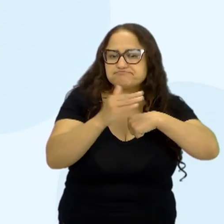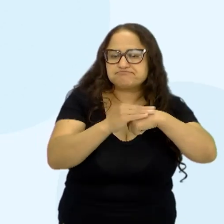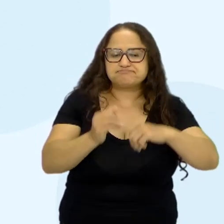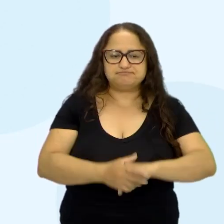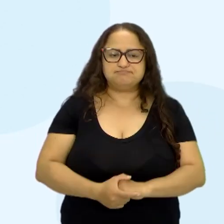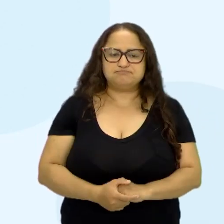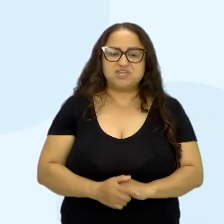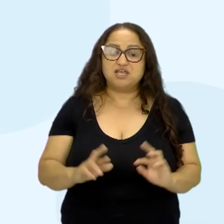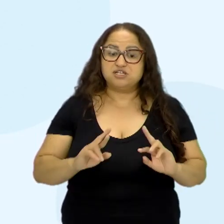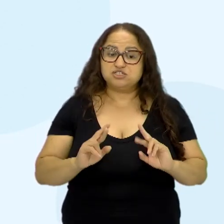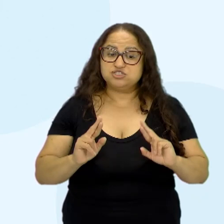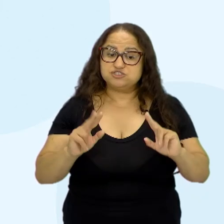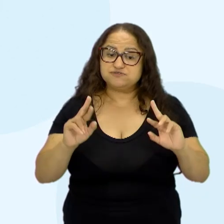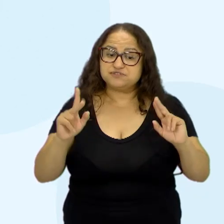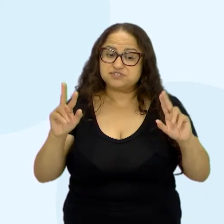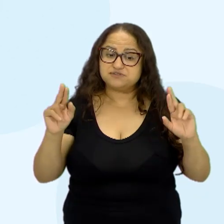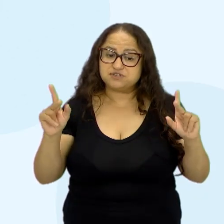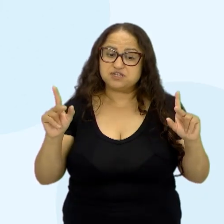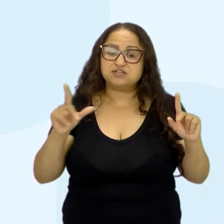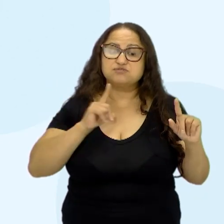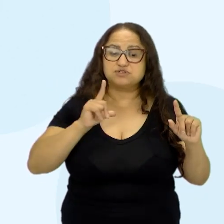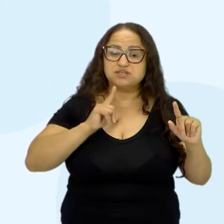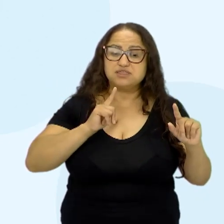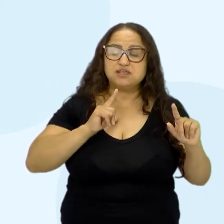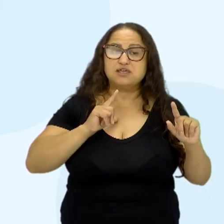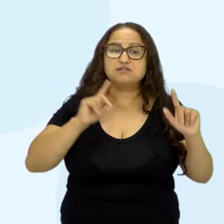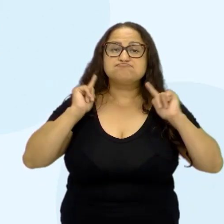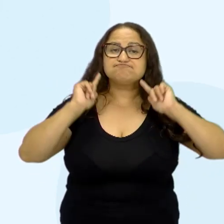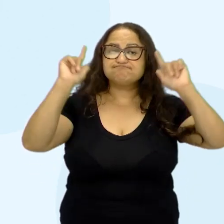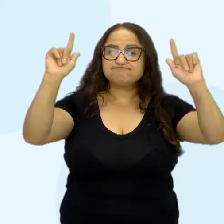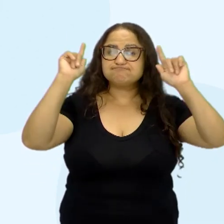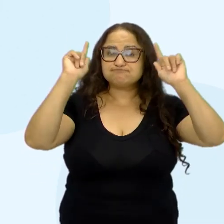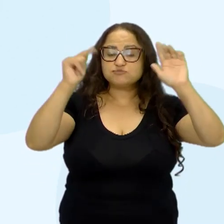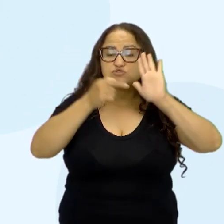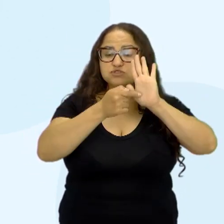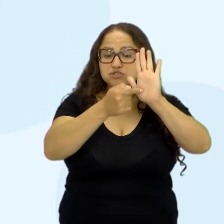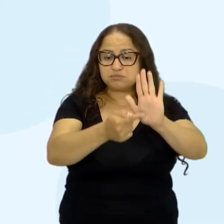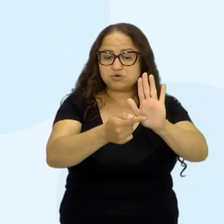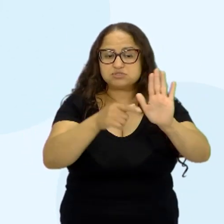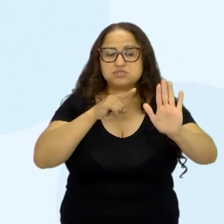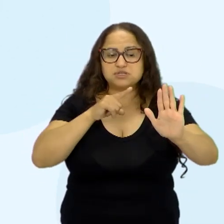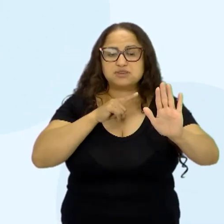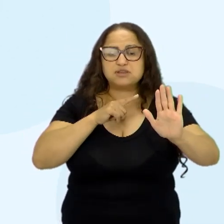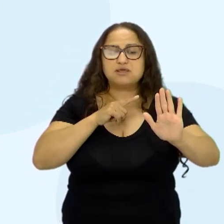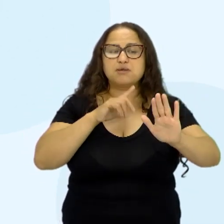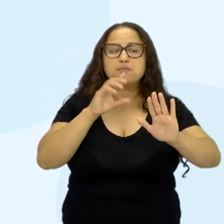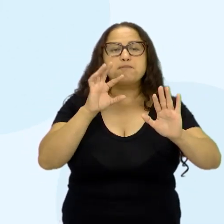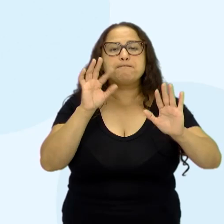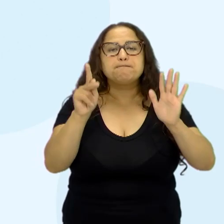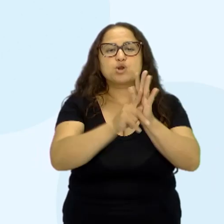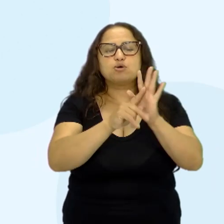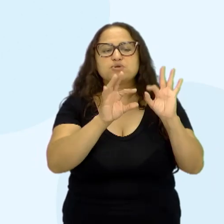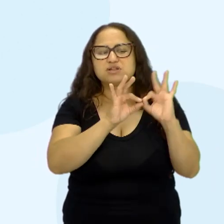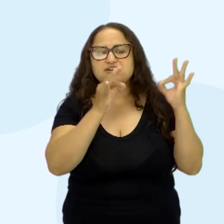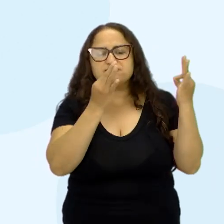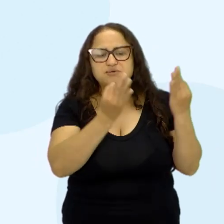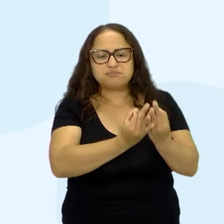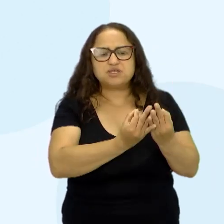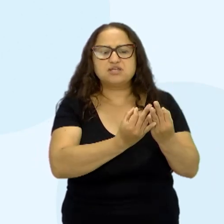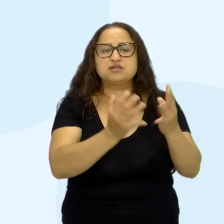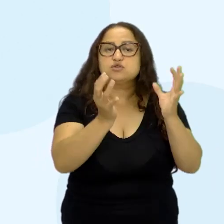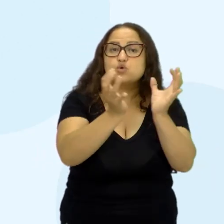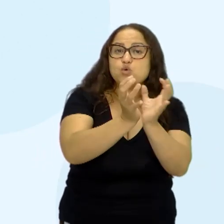diversificado em suas manifestações. Então, existem manifestações da violência na família, entre os